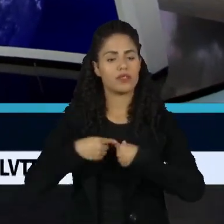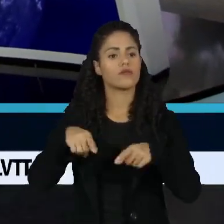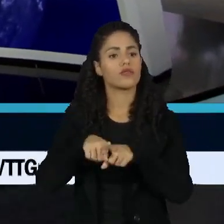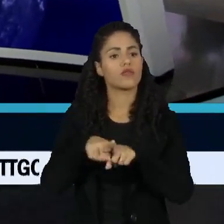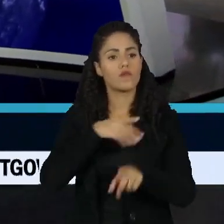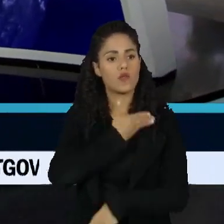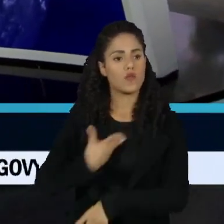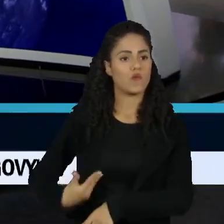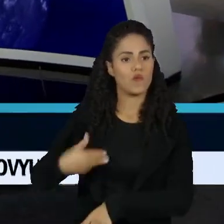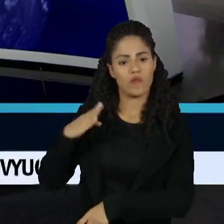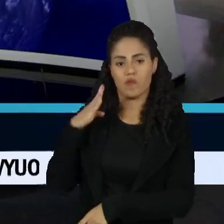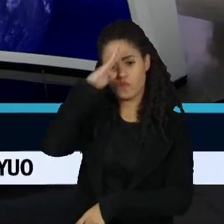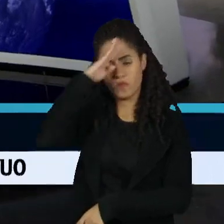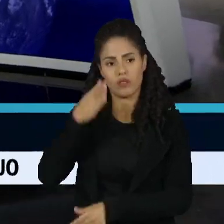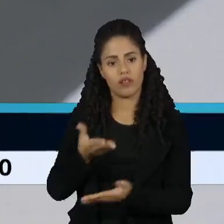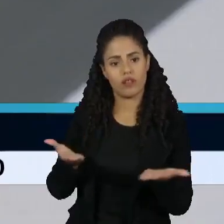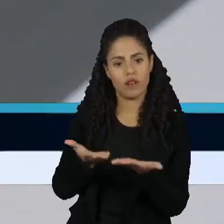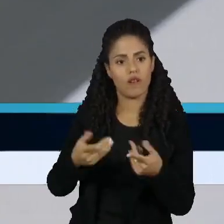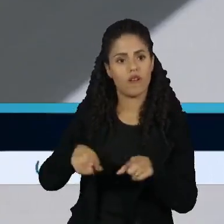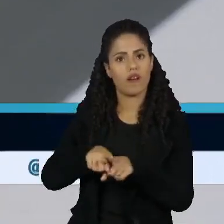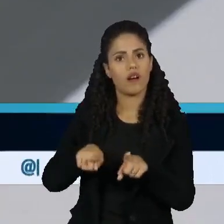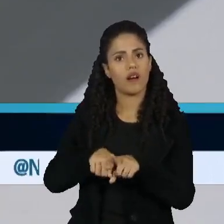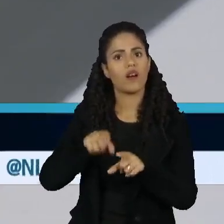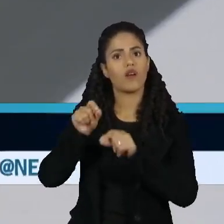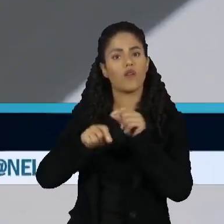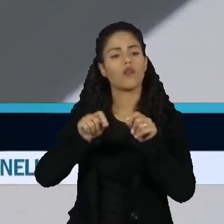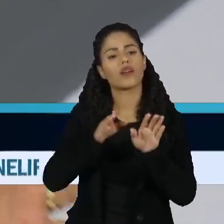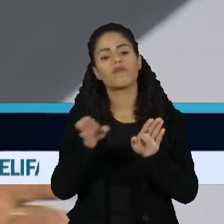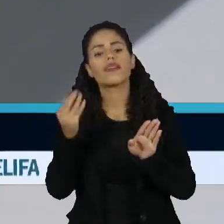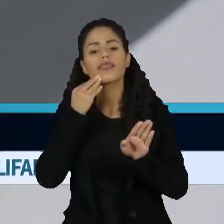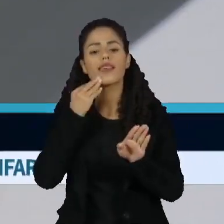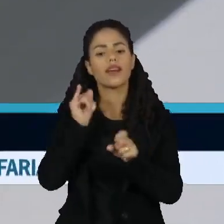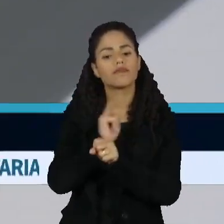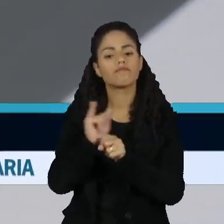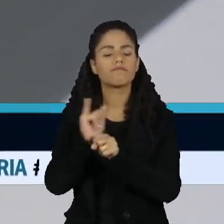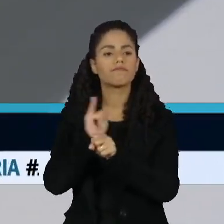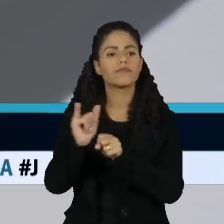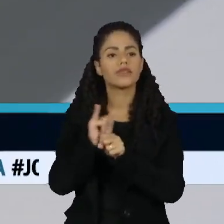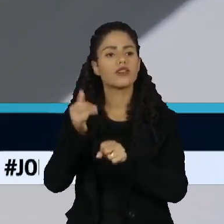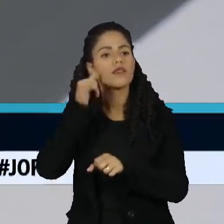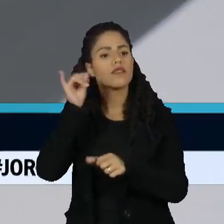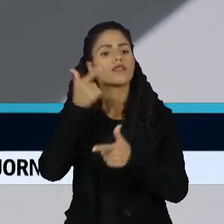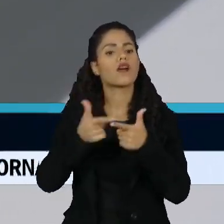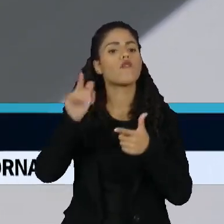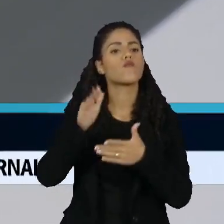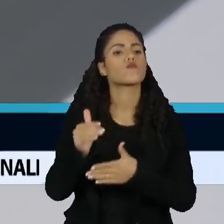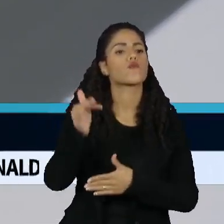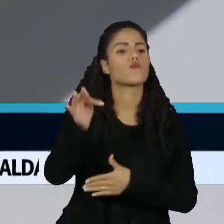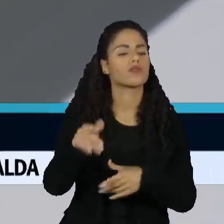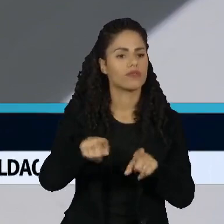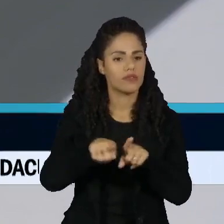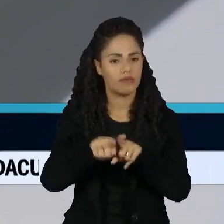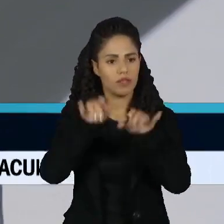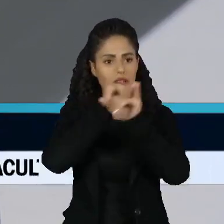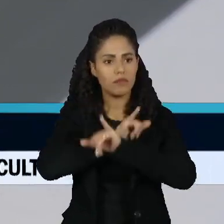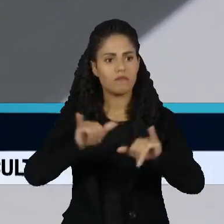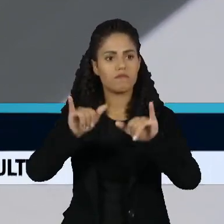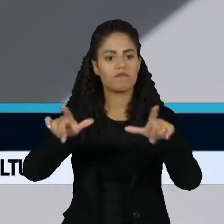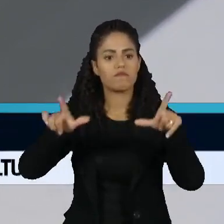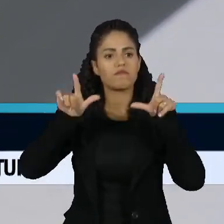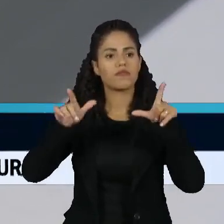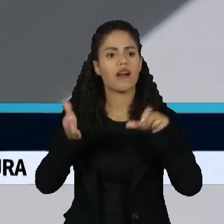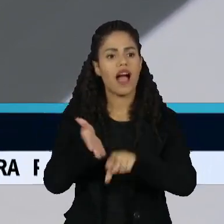Bolsonaro devem vir com um viés de curva aí, que considera algum daqueles valores que eram divulgados, então, antes